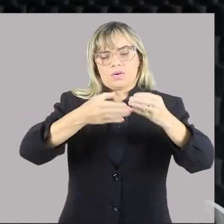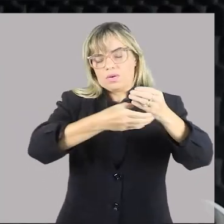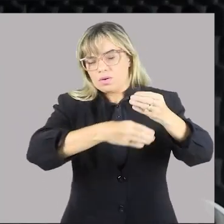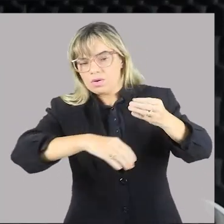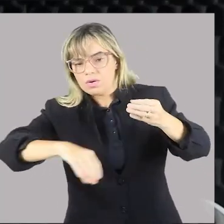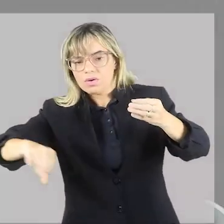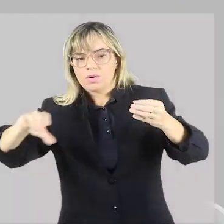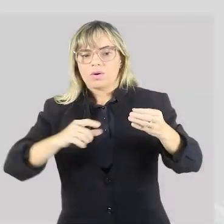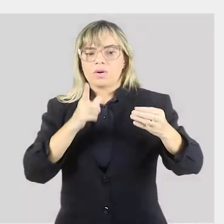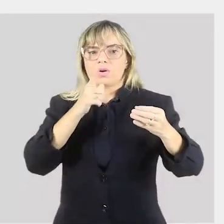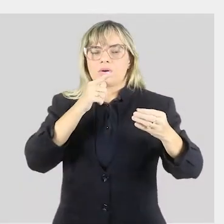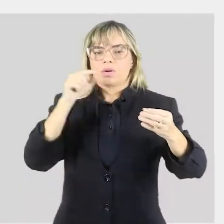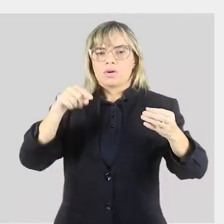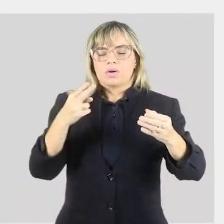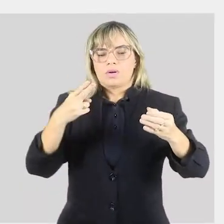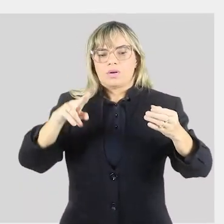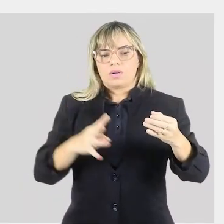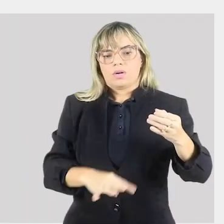de efluentes.